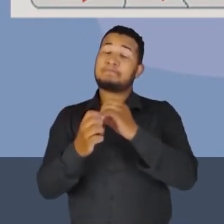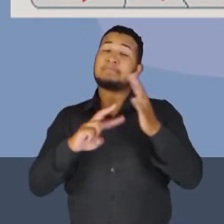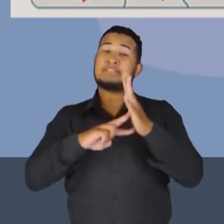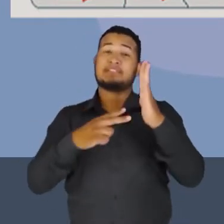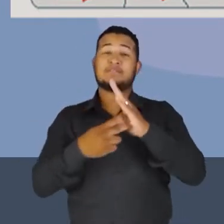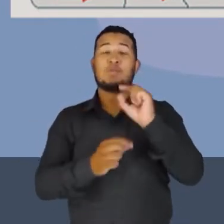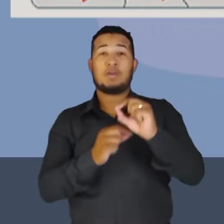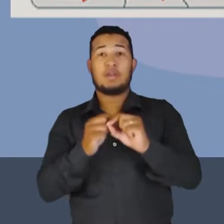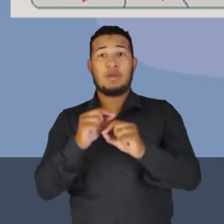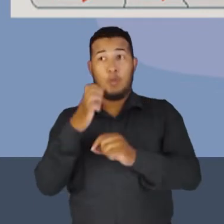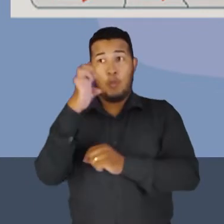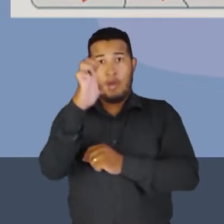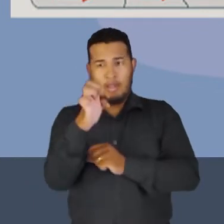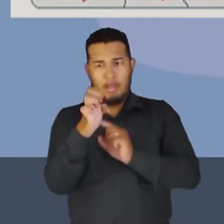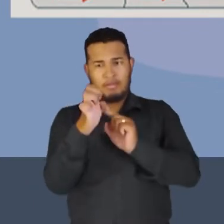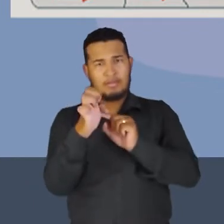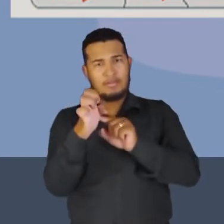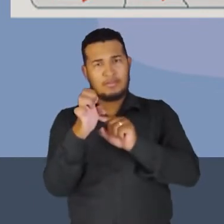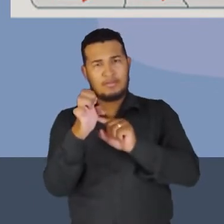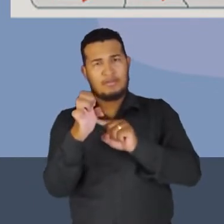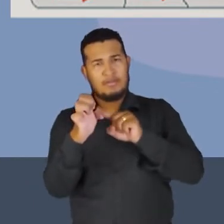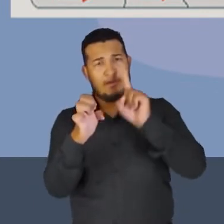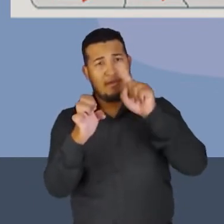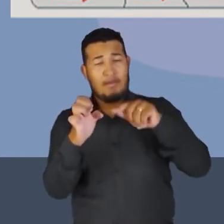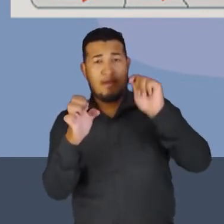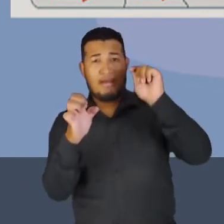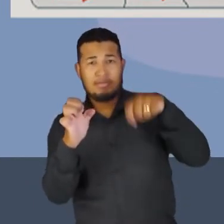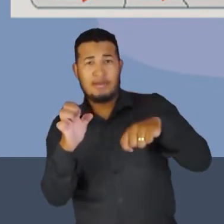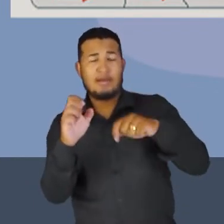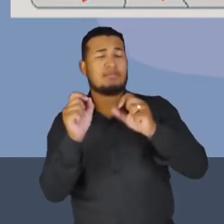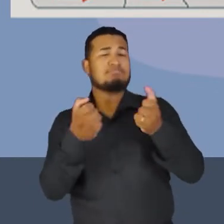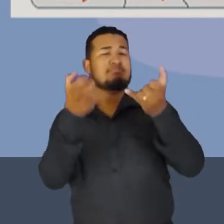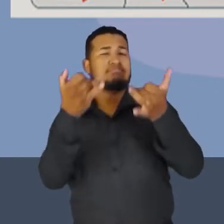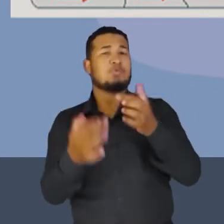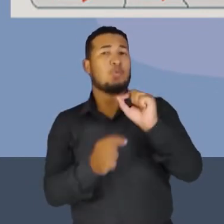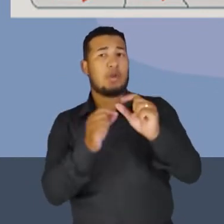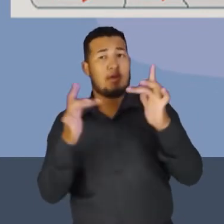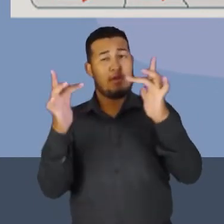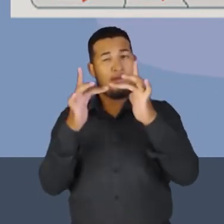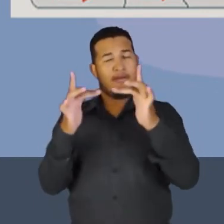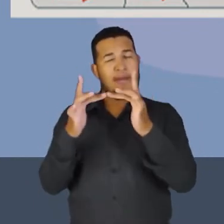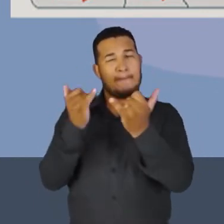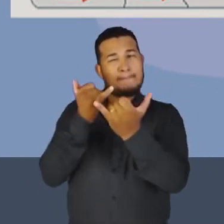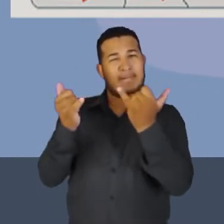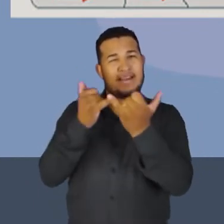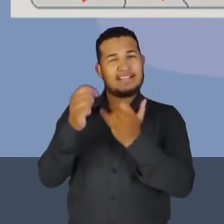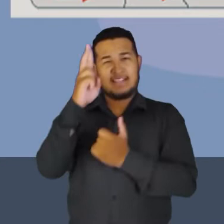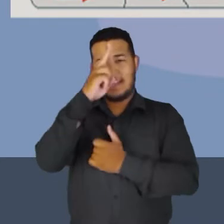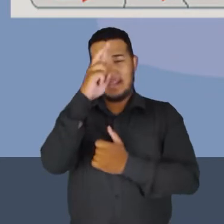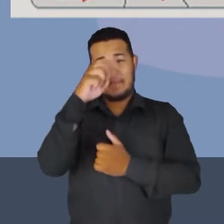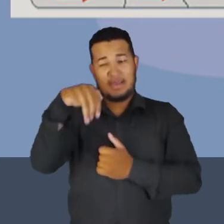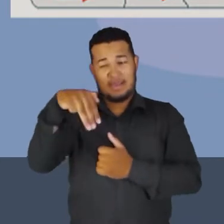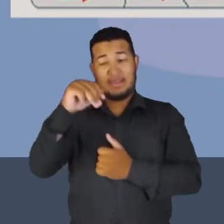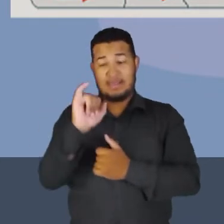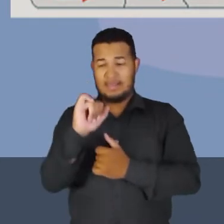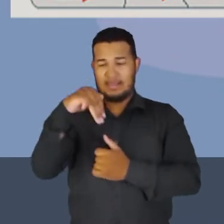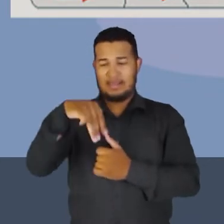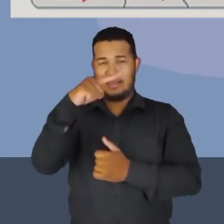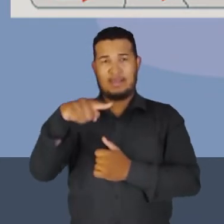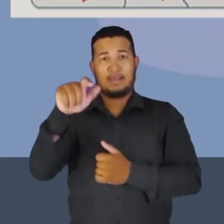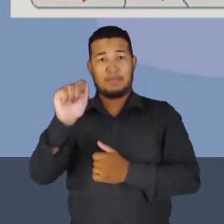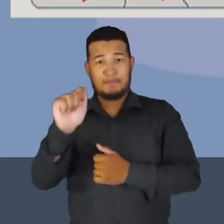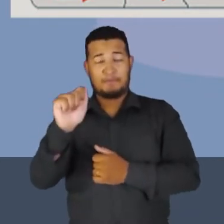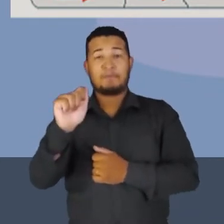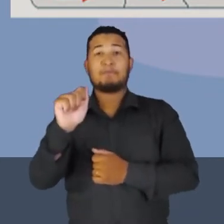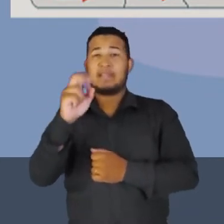que o elétron seria, poderia ser assim comparado, a um ímã. Agora você vai começar a entender por que